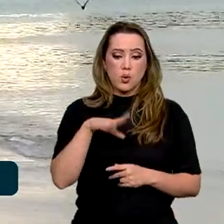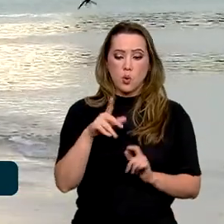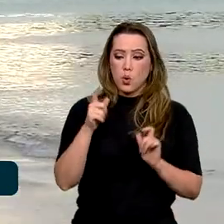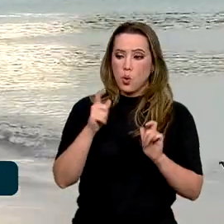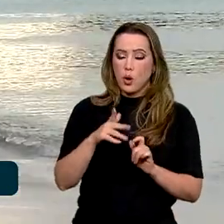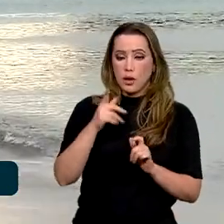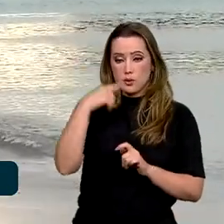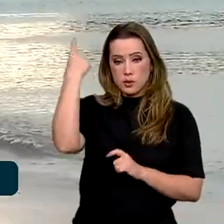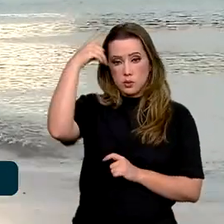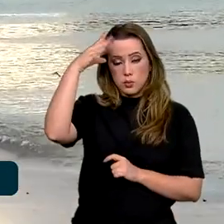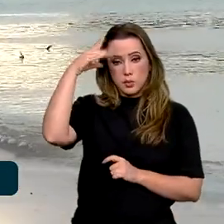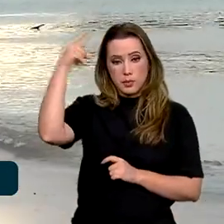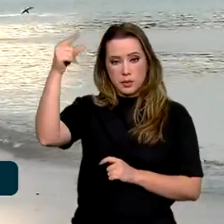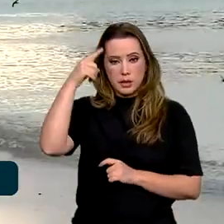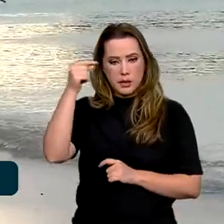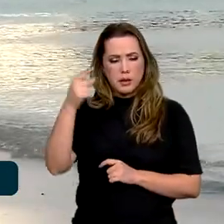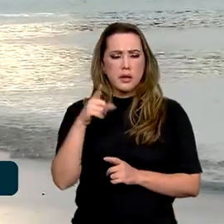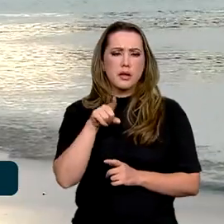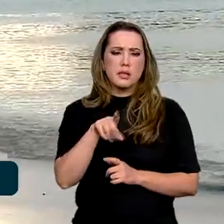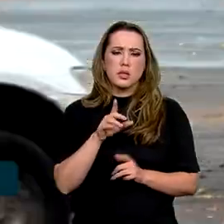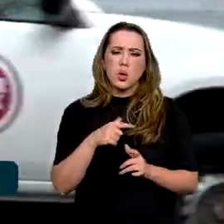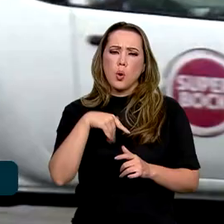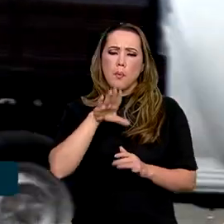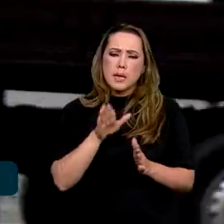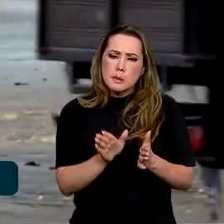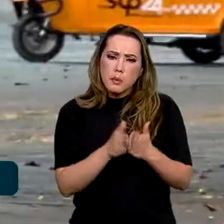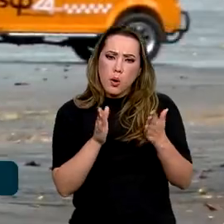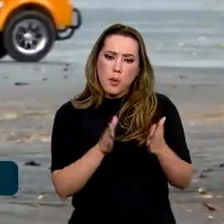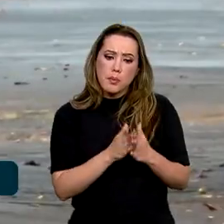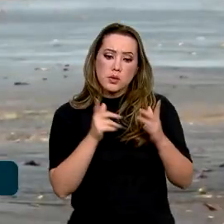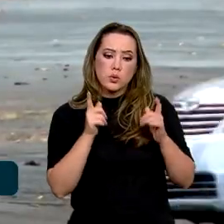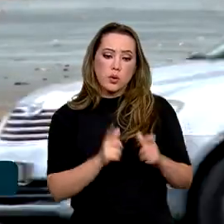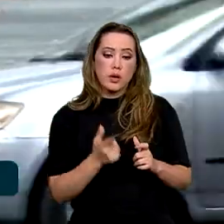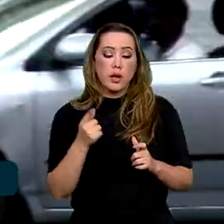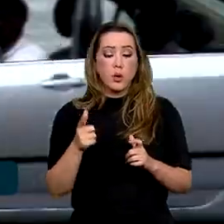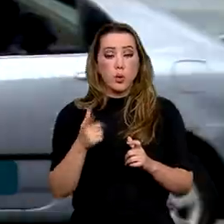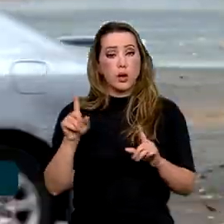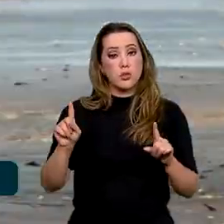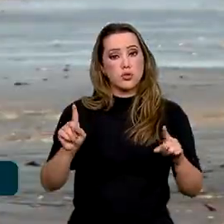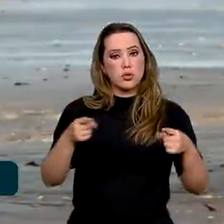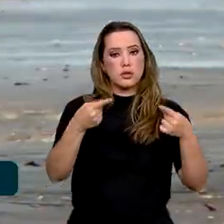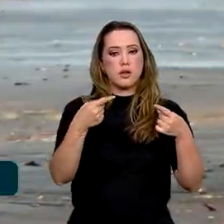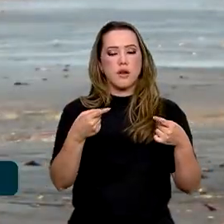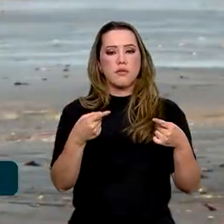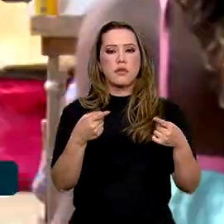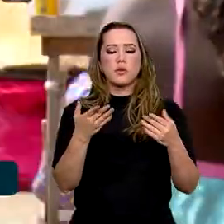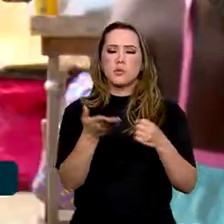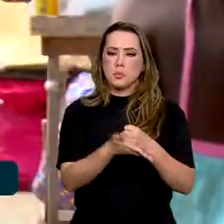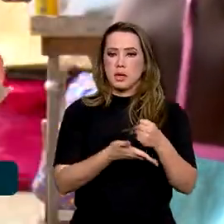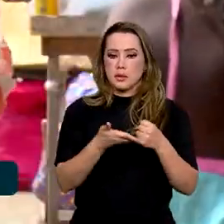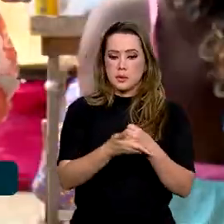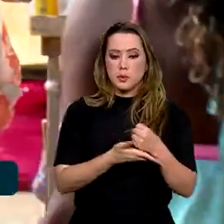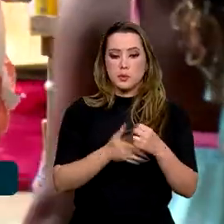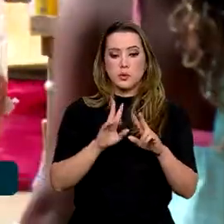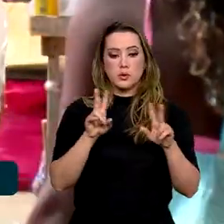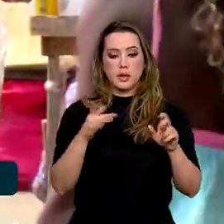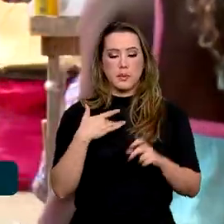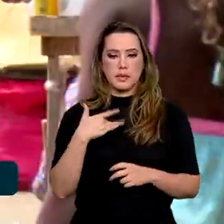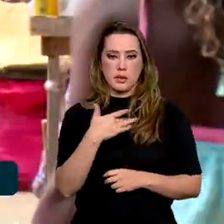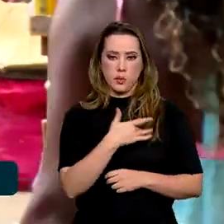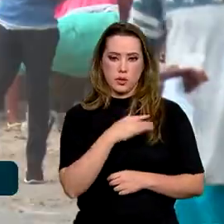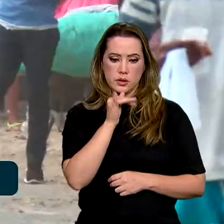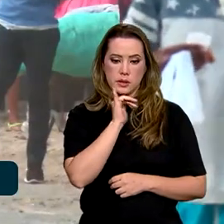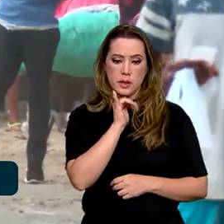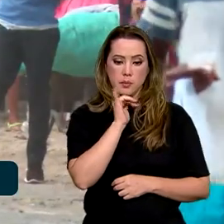da riqueza natural e a biodiversidade, o arquipélago enfrenta desafios estruturais. Na área da saúde, por